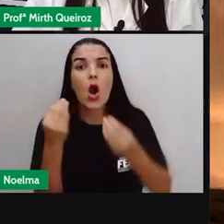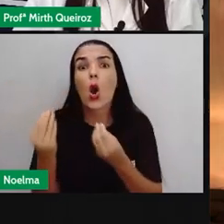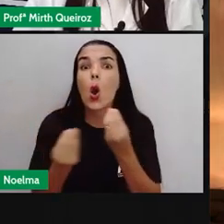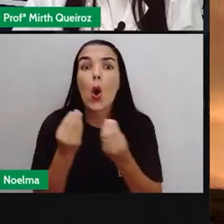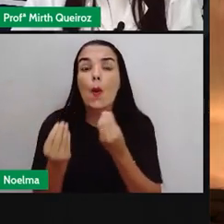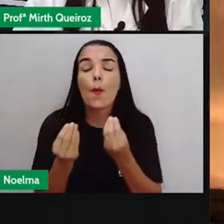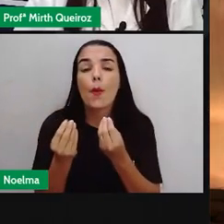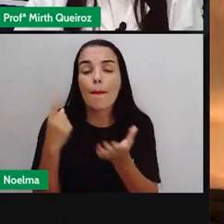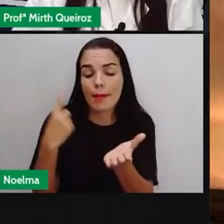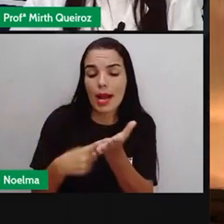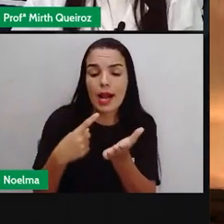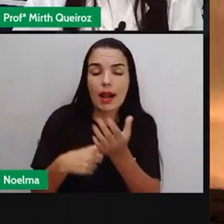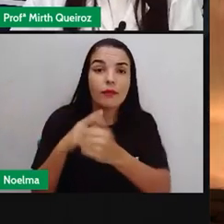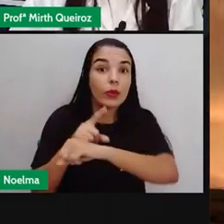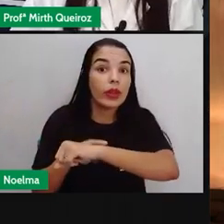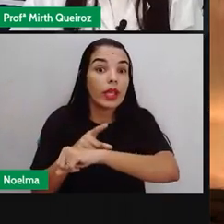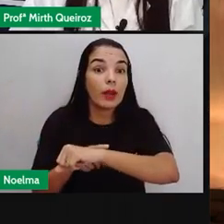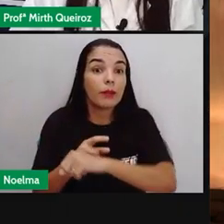aí?